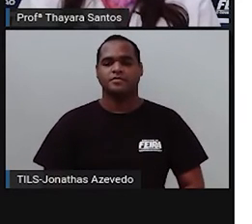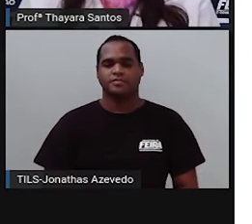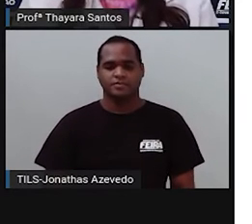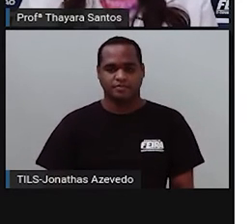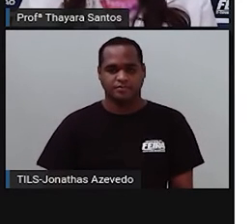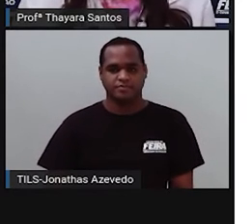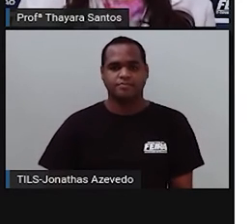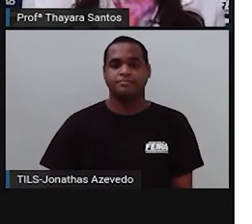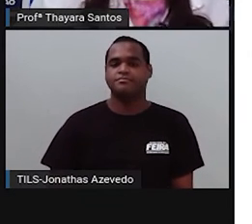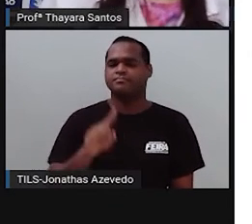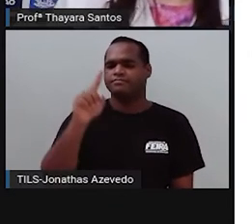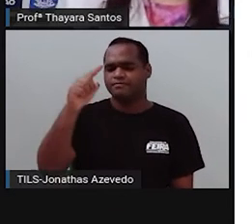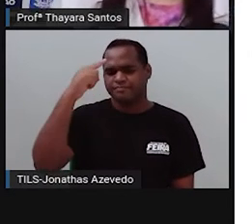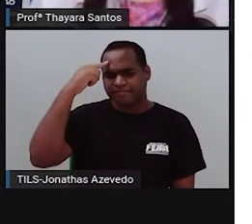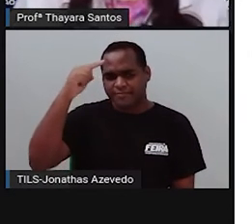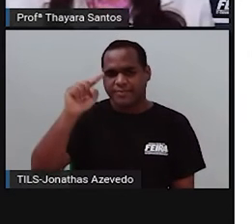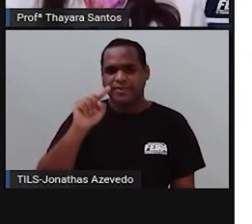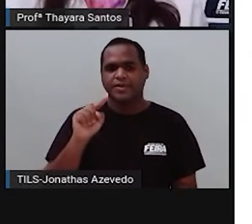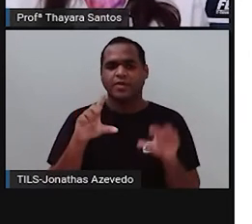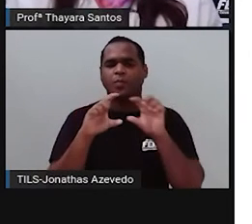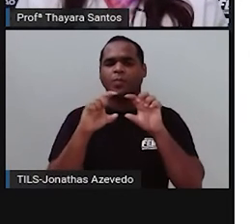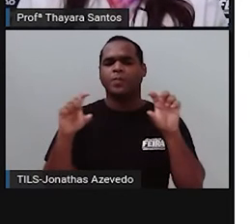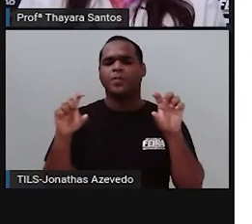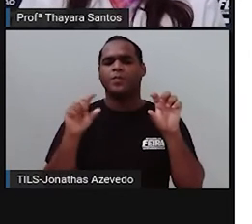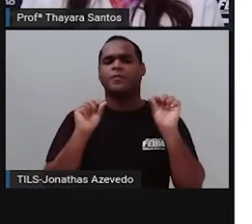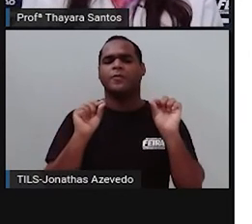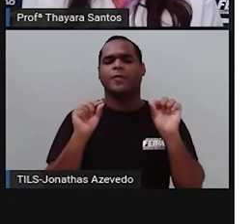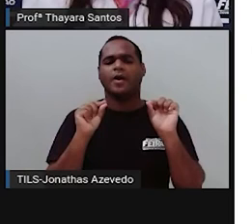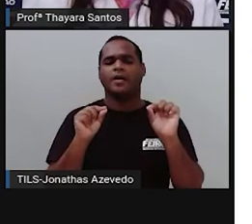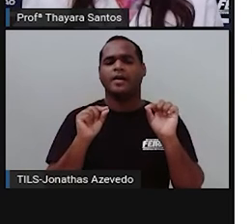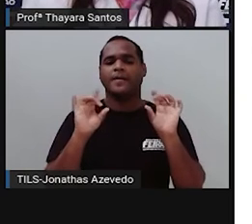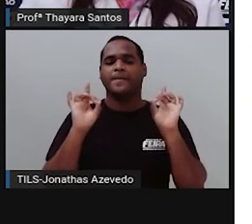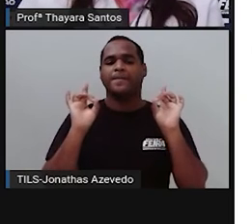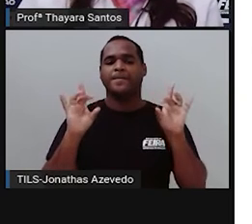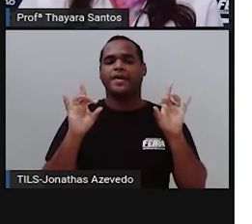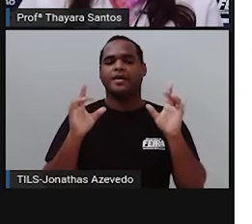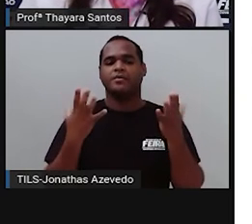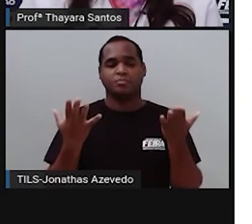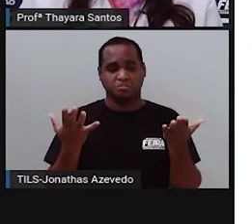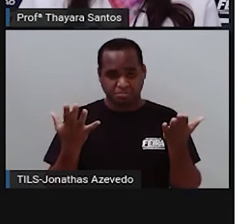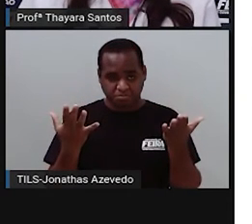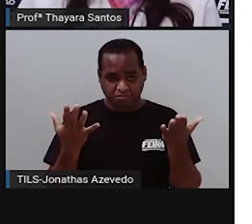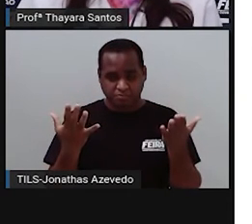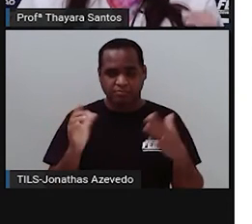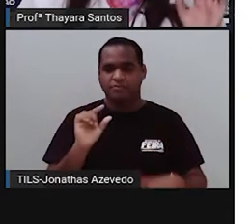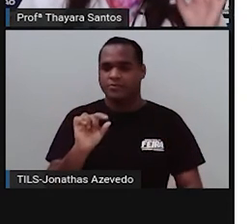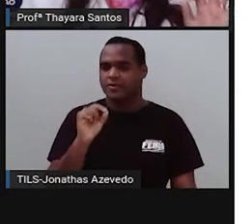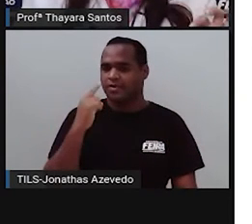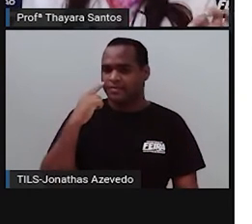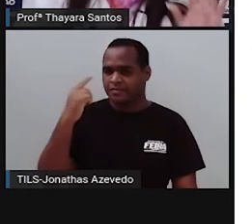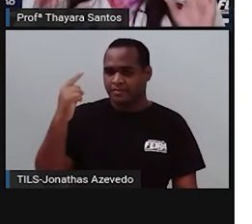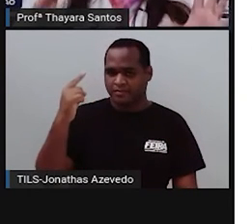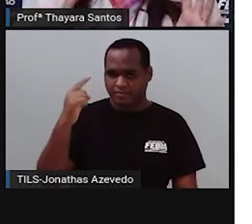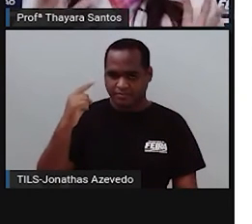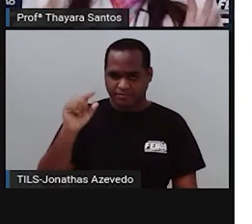E o que é que essas células, né? O que é que esse tecido tem de tão especial? Ele faz o seguinte, esses neurônios,